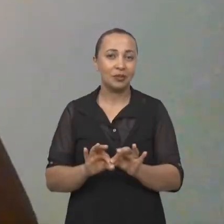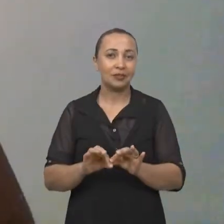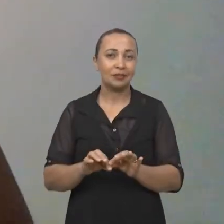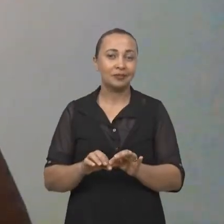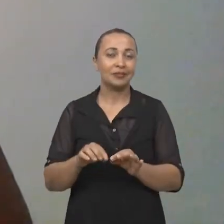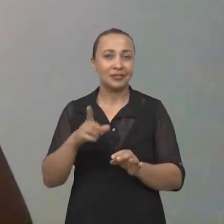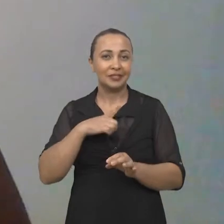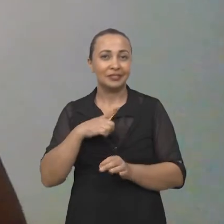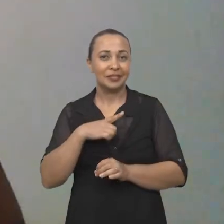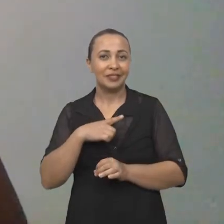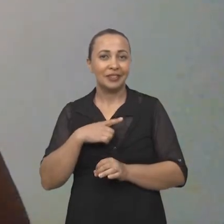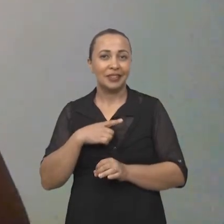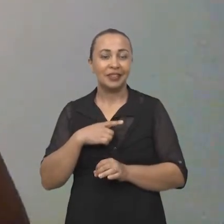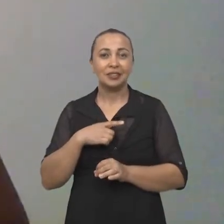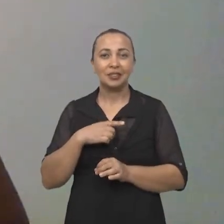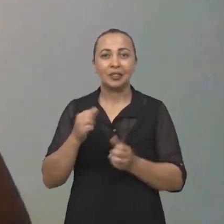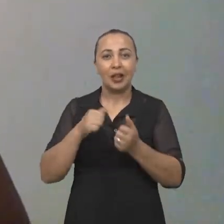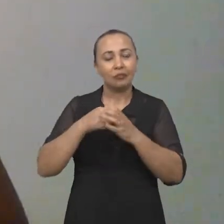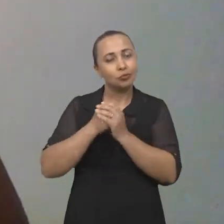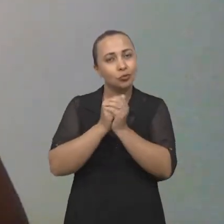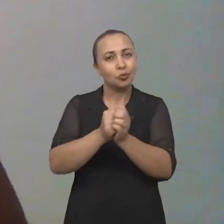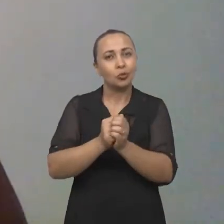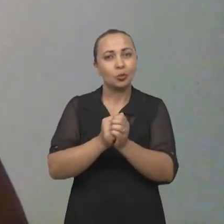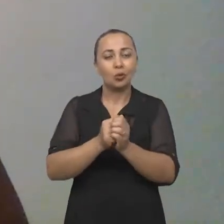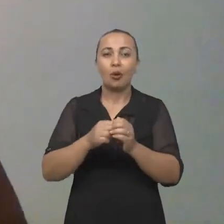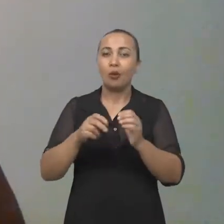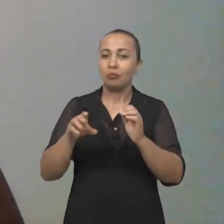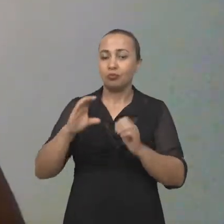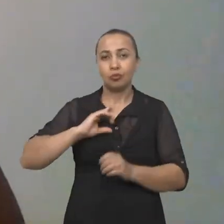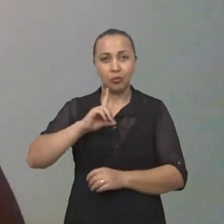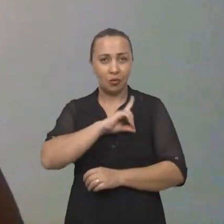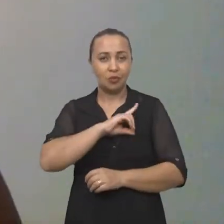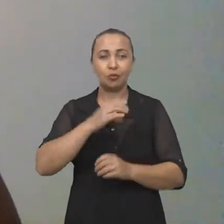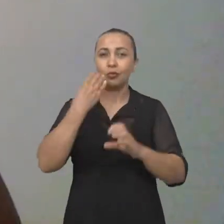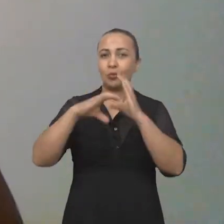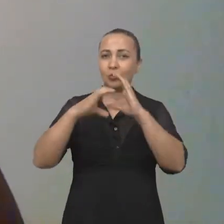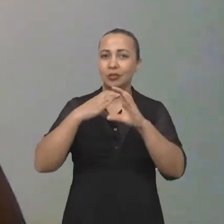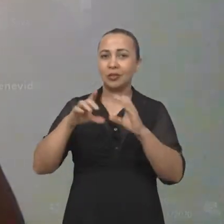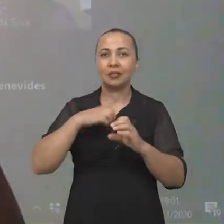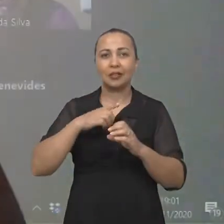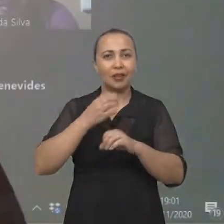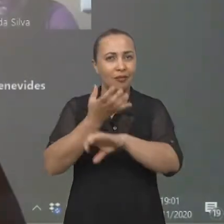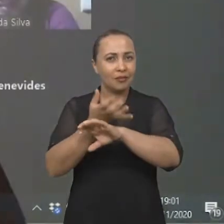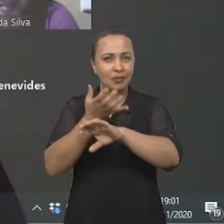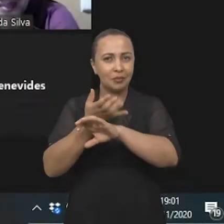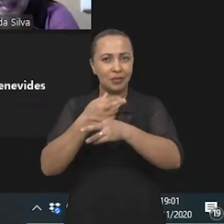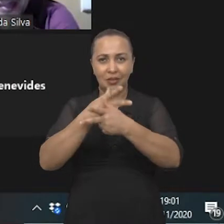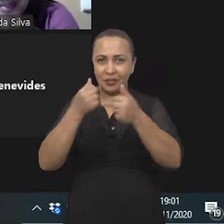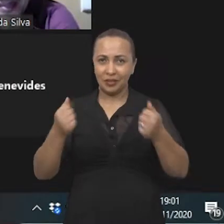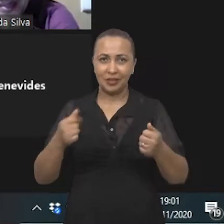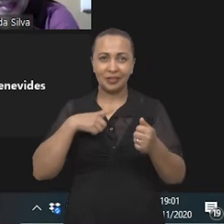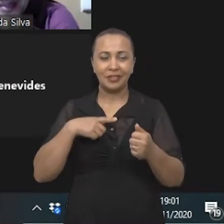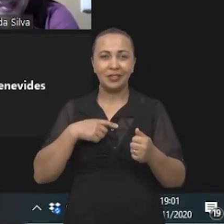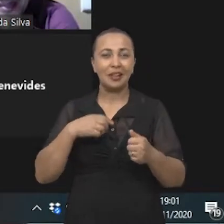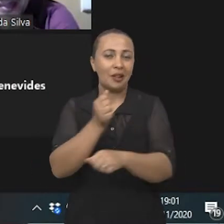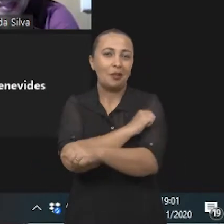embora ele esteja lotado no departamento de comunicação, ele é interdisciplinar. Temos lá estudantes de serviço social,